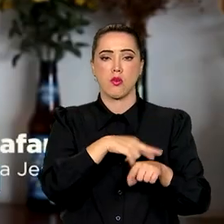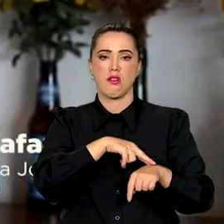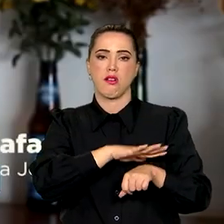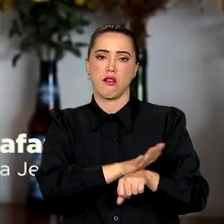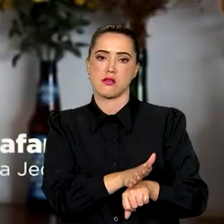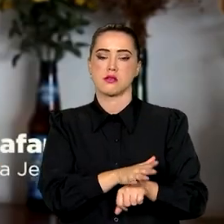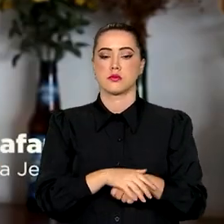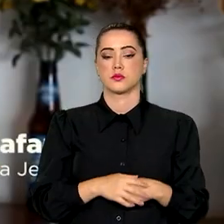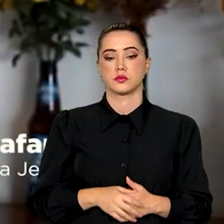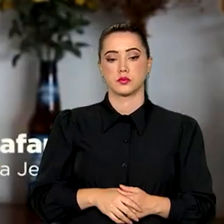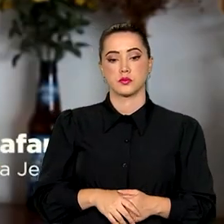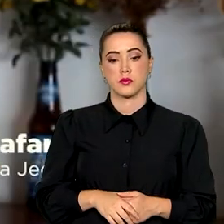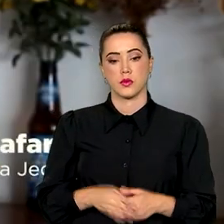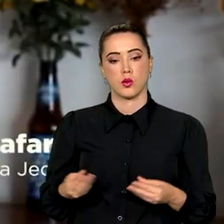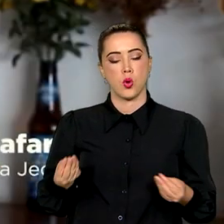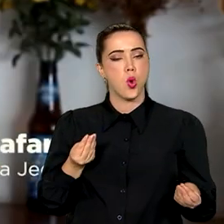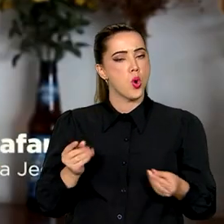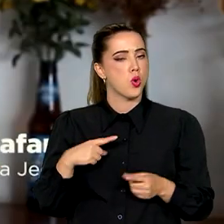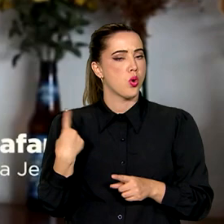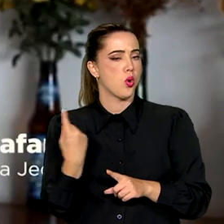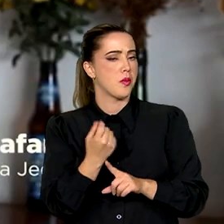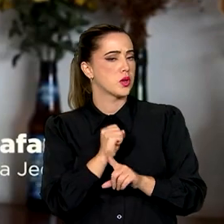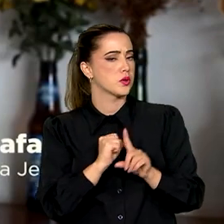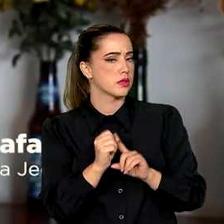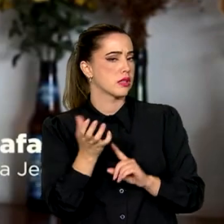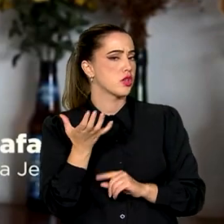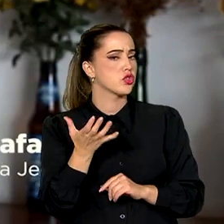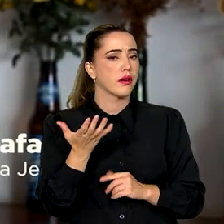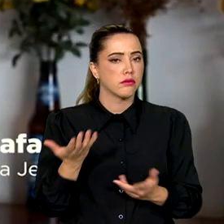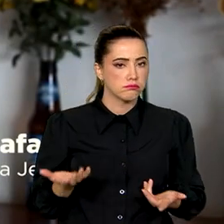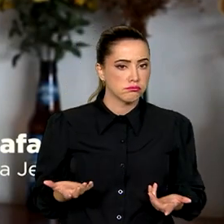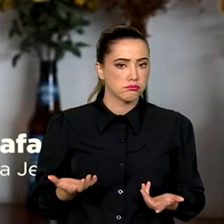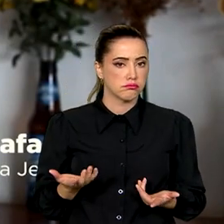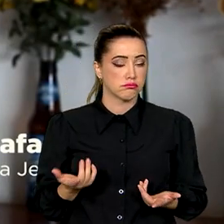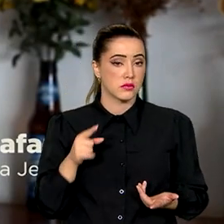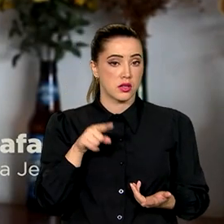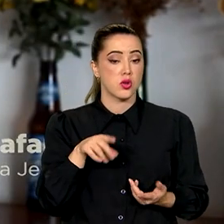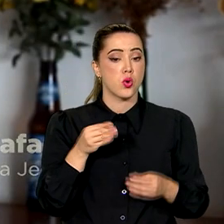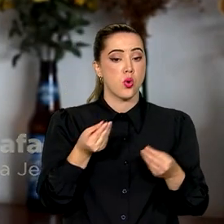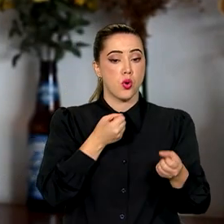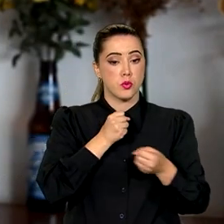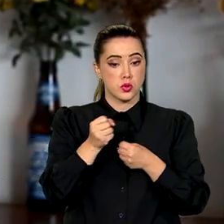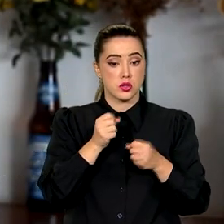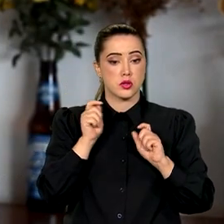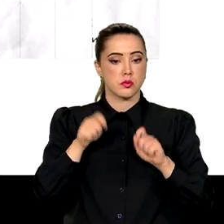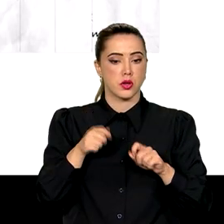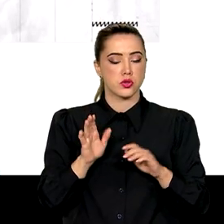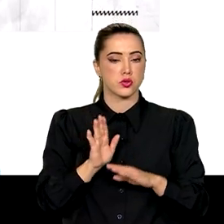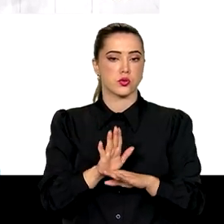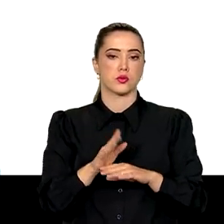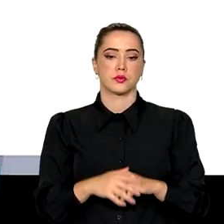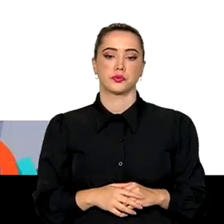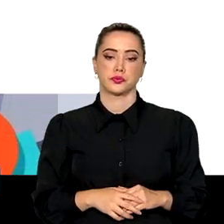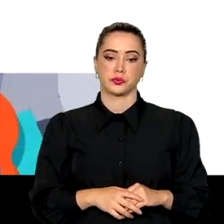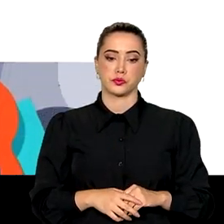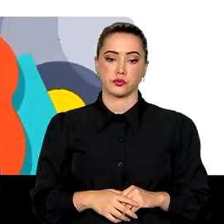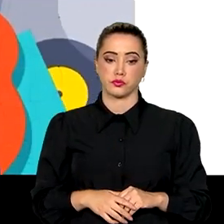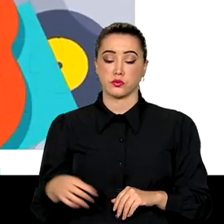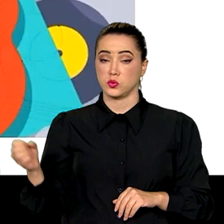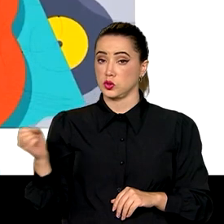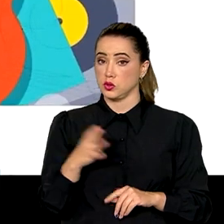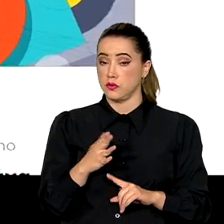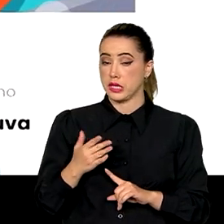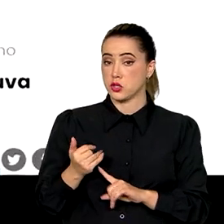quer? Uma sociedade mais pacífica, mais humana, mais democrática? E como o jornalismo de educação pode fazer isso? Quando as inovações